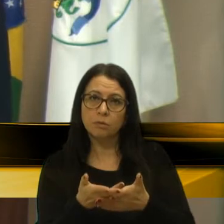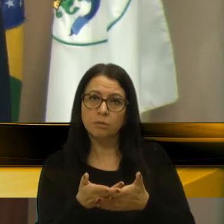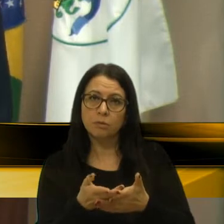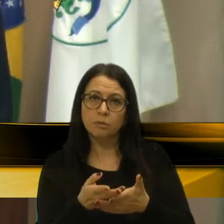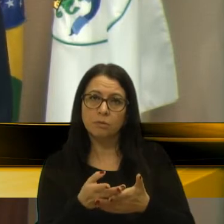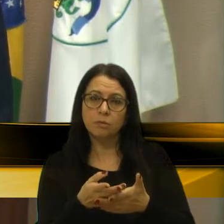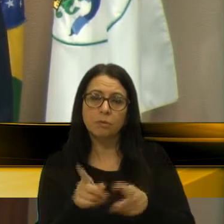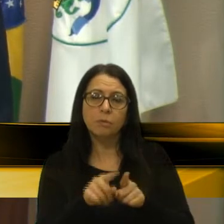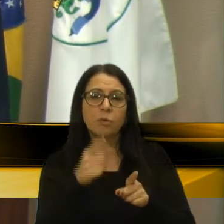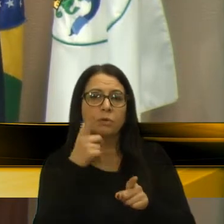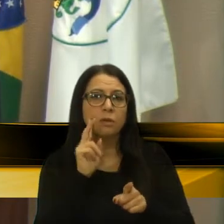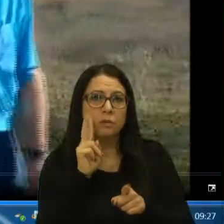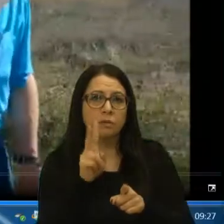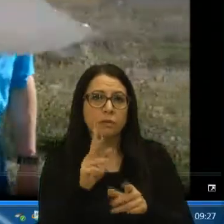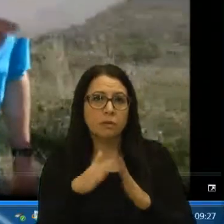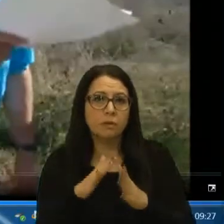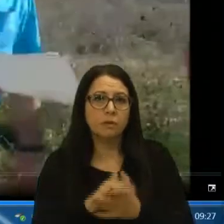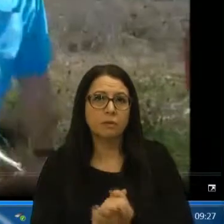assistir quem está em casa.